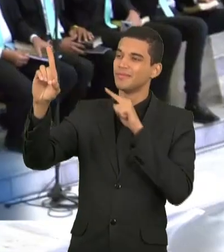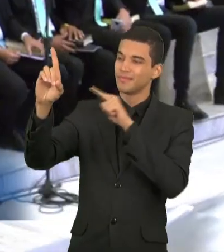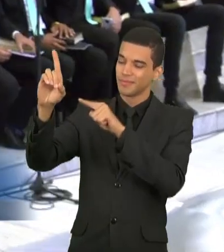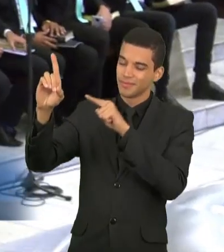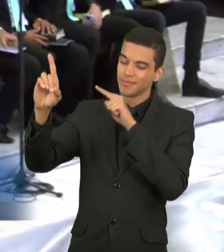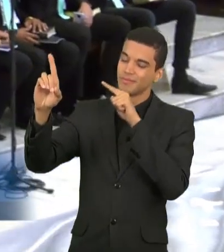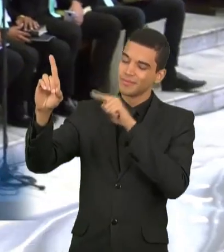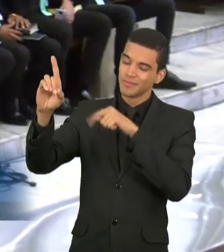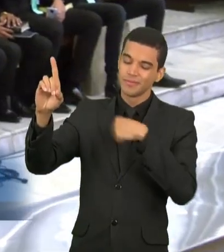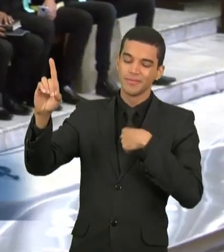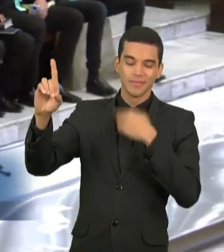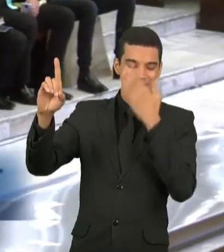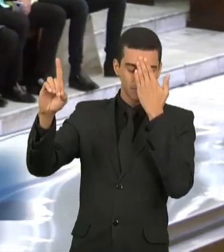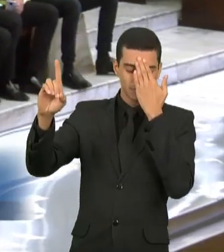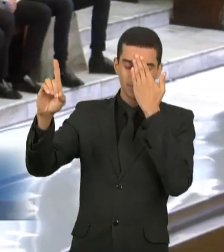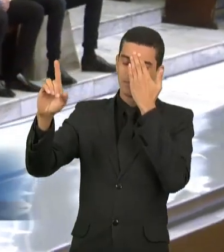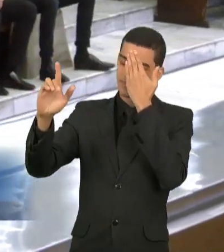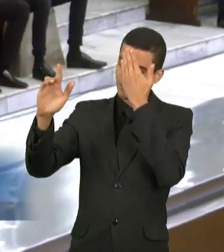Deus.